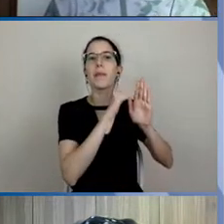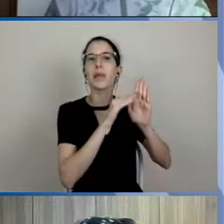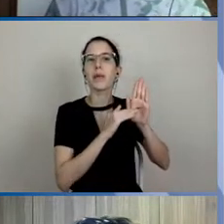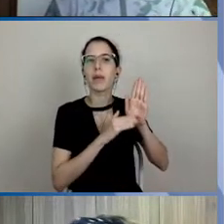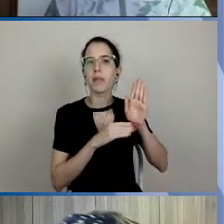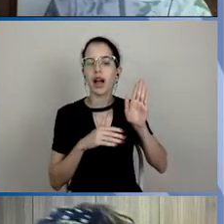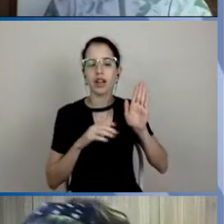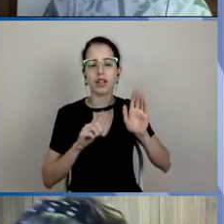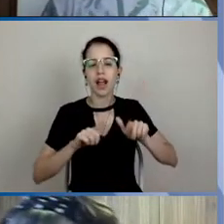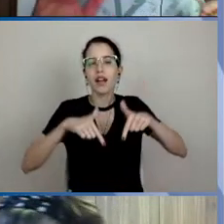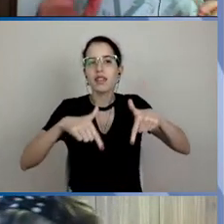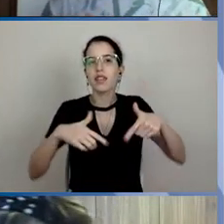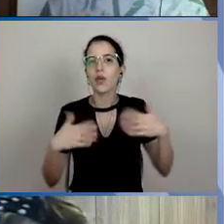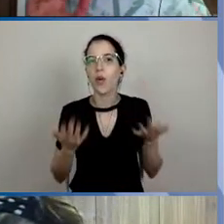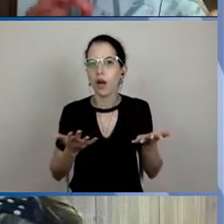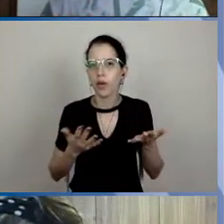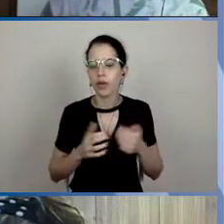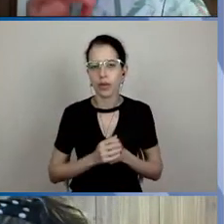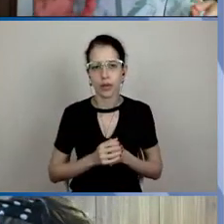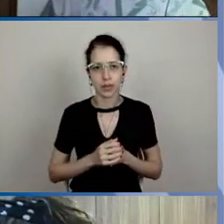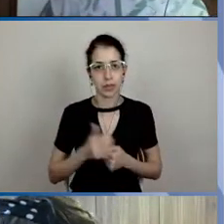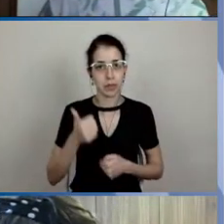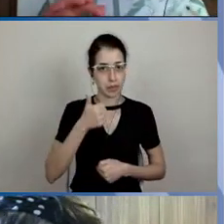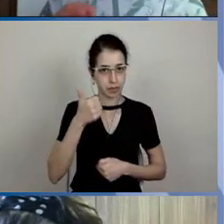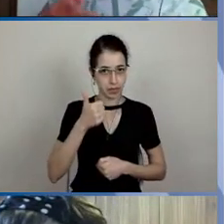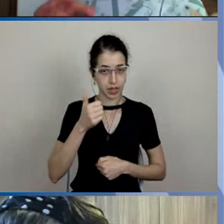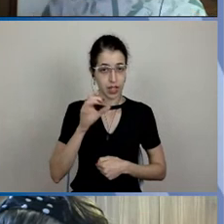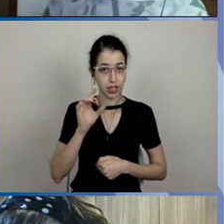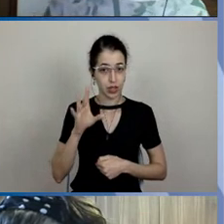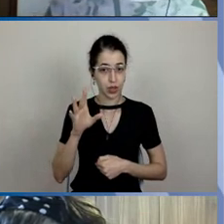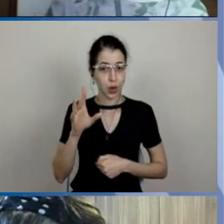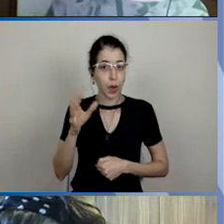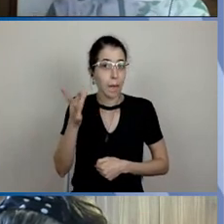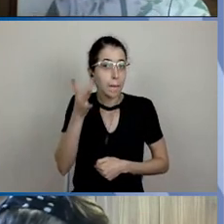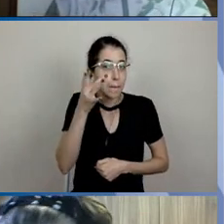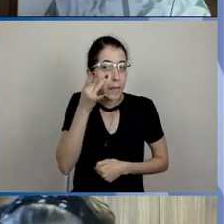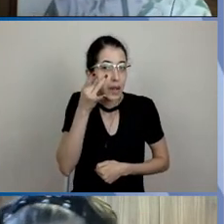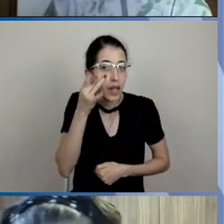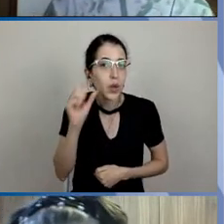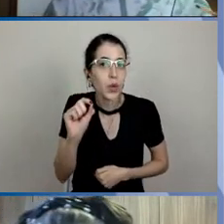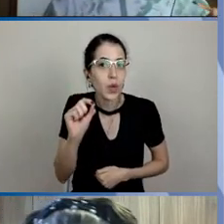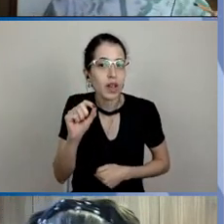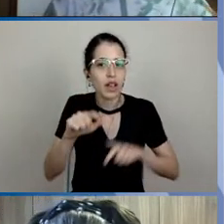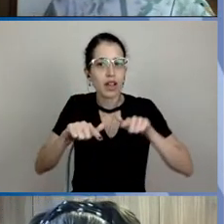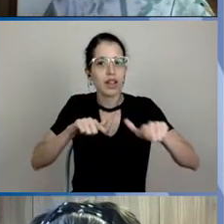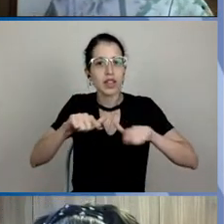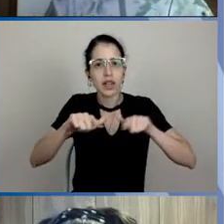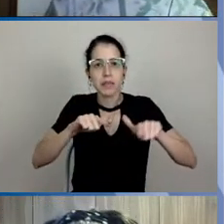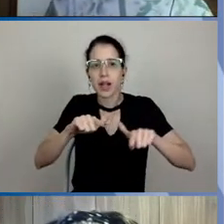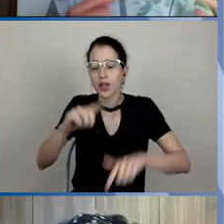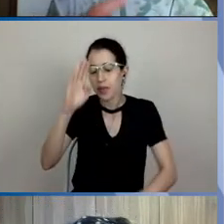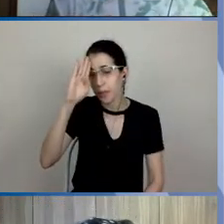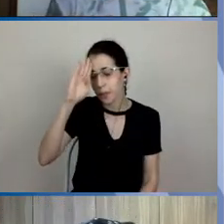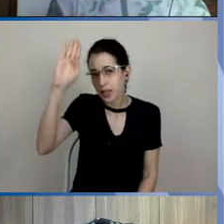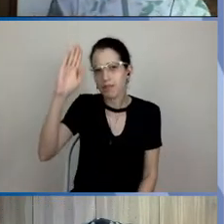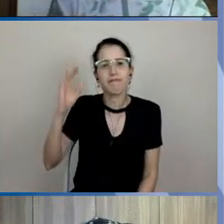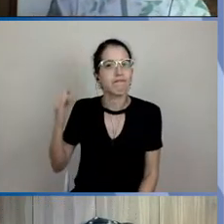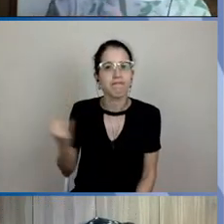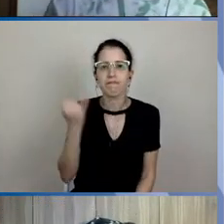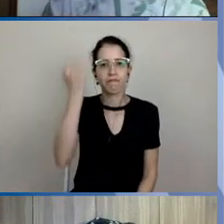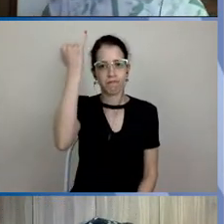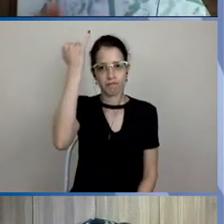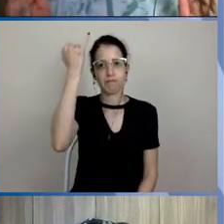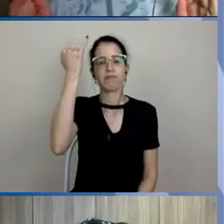coisa que nós temos que fazer, só funcionar presencialmente atividades essenciais. E aí, nós temos que, enquanto as atividades